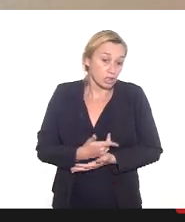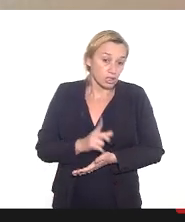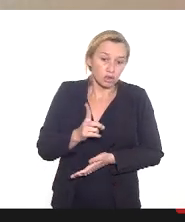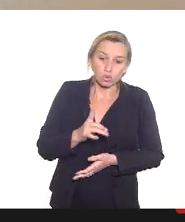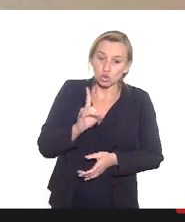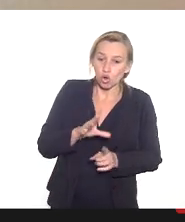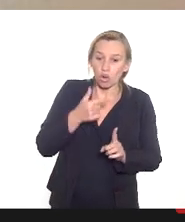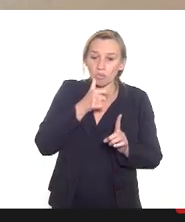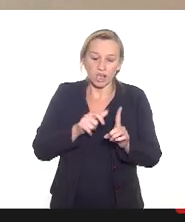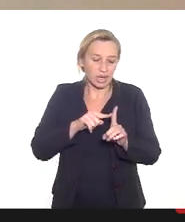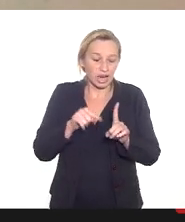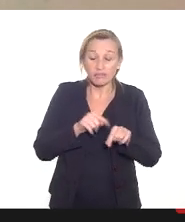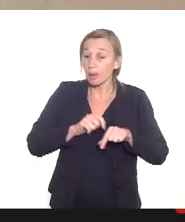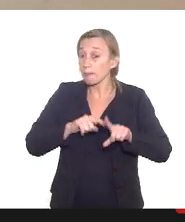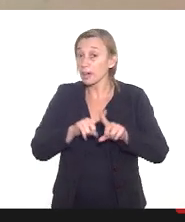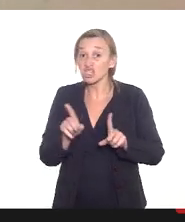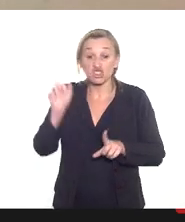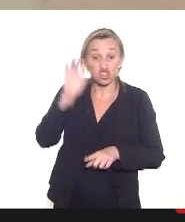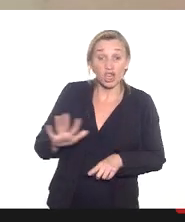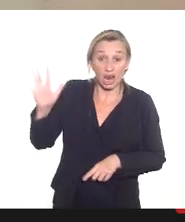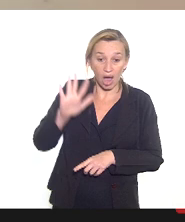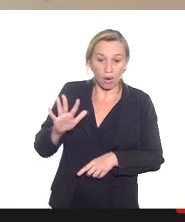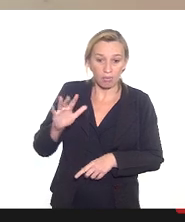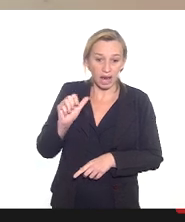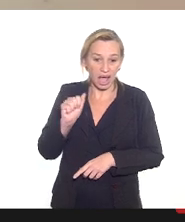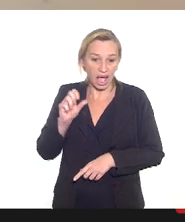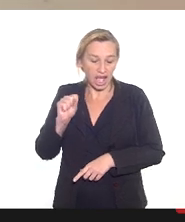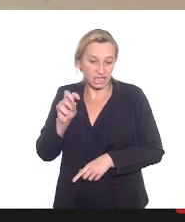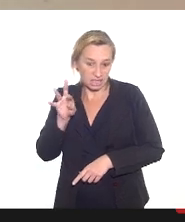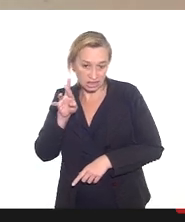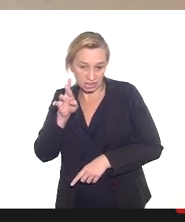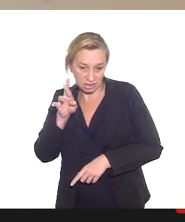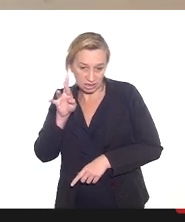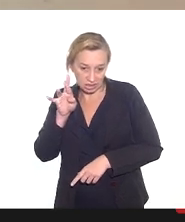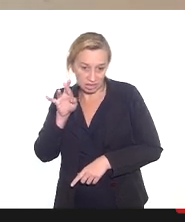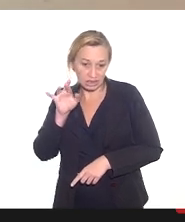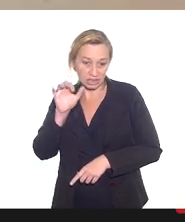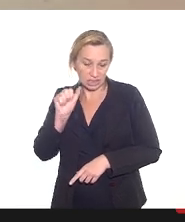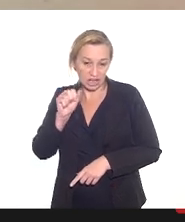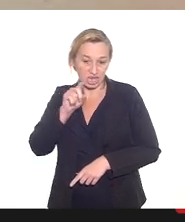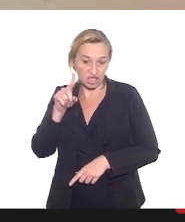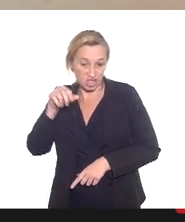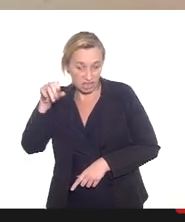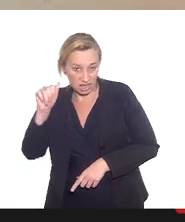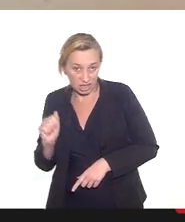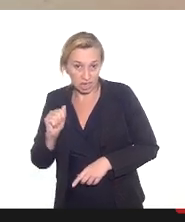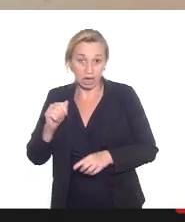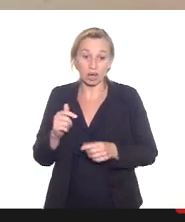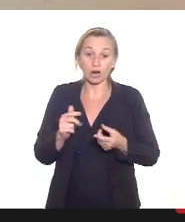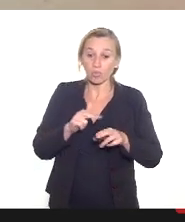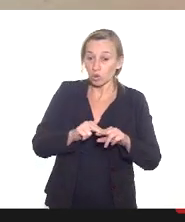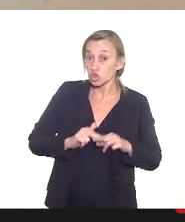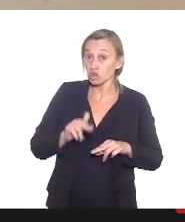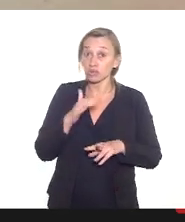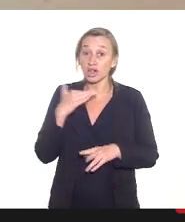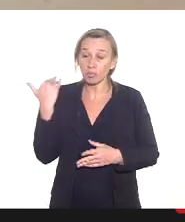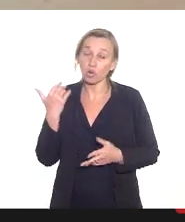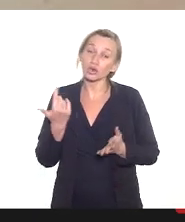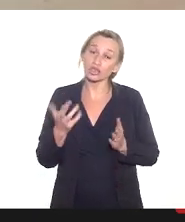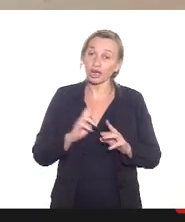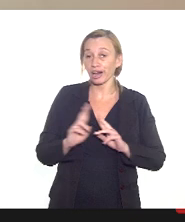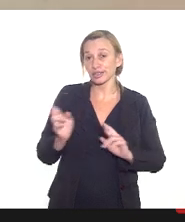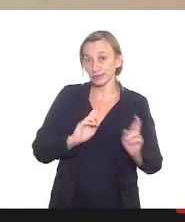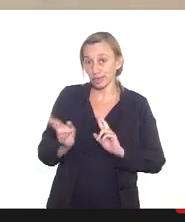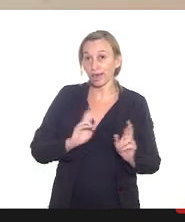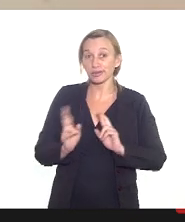só a gestante mas em geral pela AstraZeneca por conta do episódio do óbito que ficou relacionado